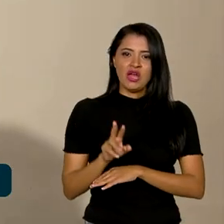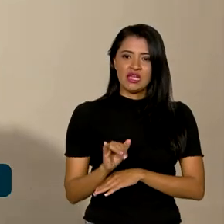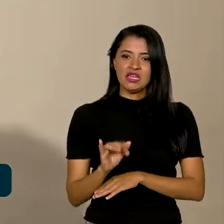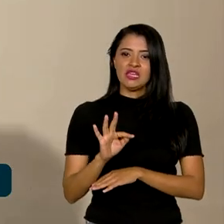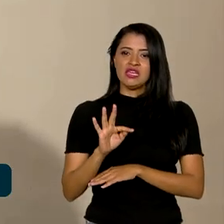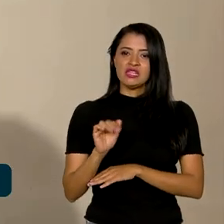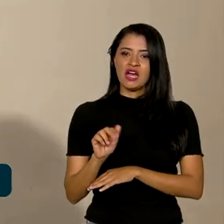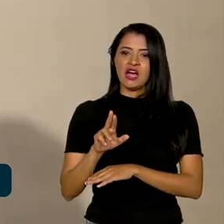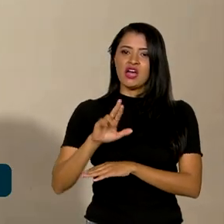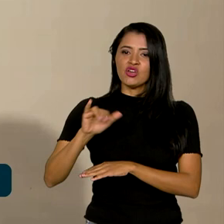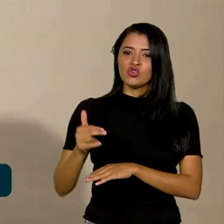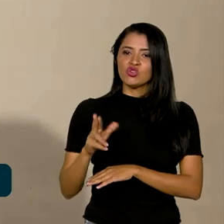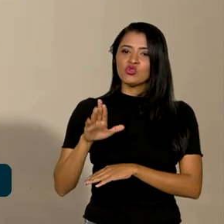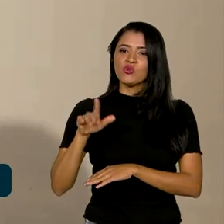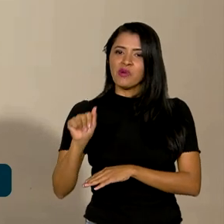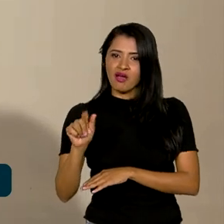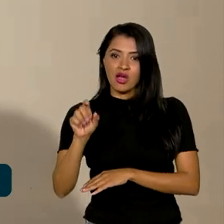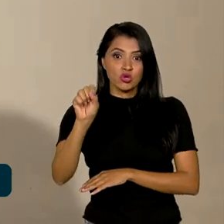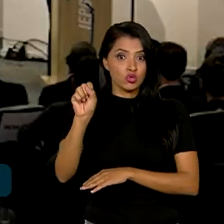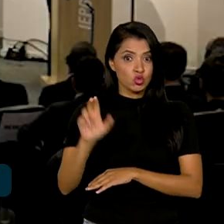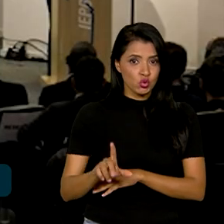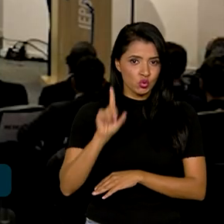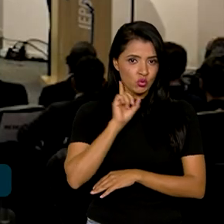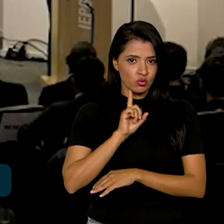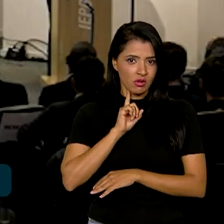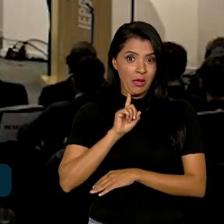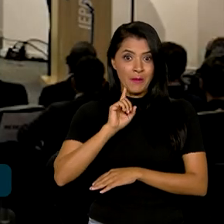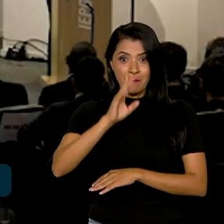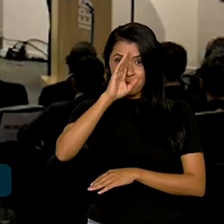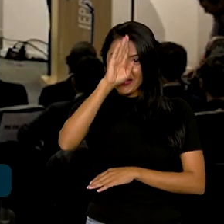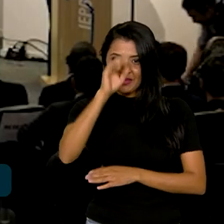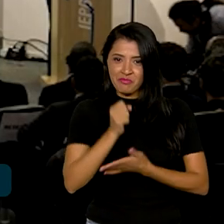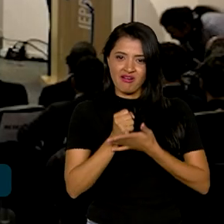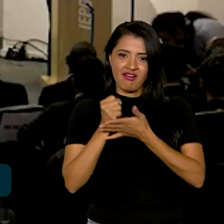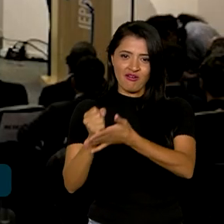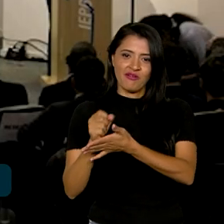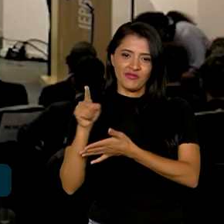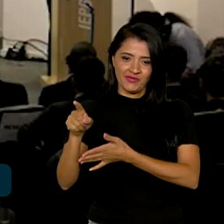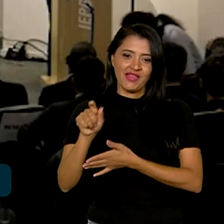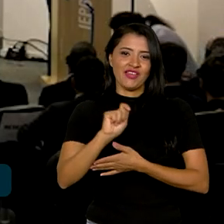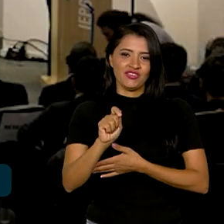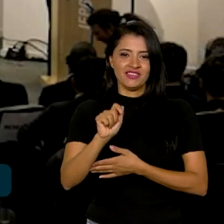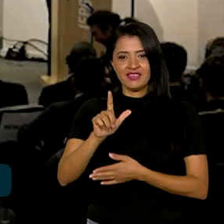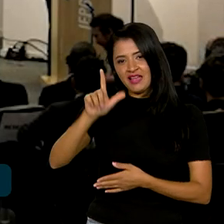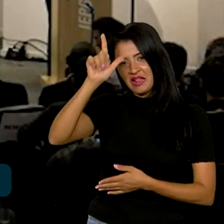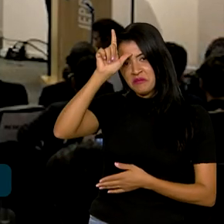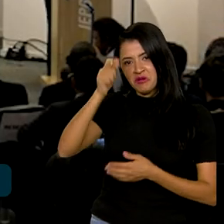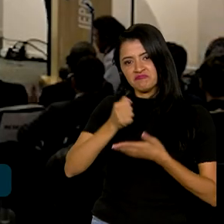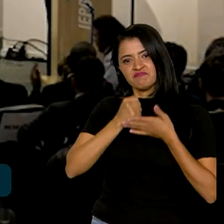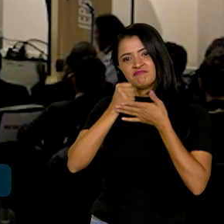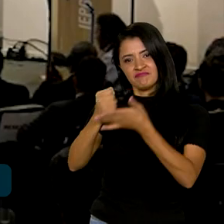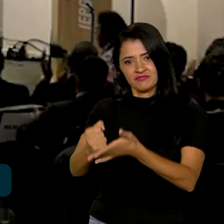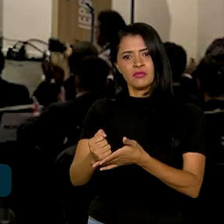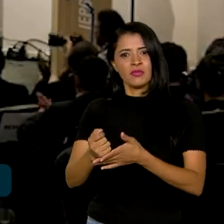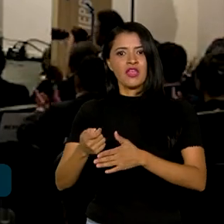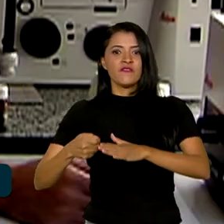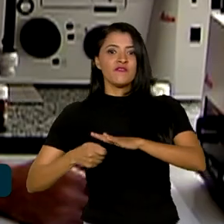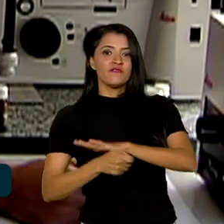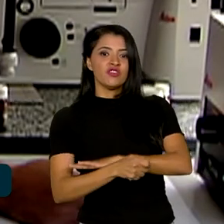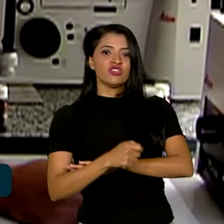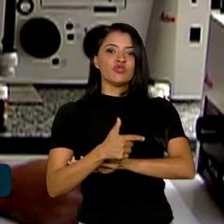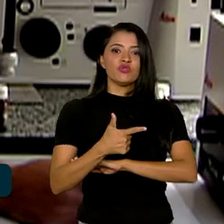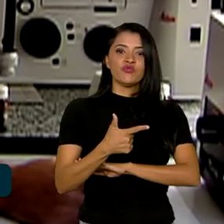no sul de Minas Gerais, teve como principal patrocinador a Agência Alemã de Cooperação, que investiu